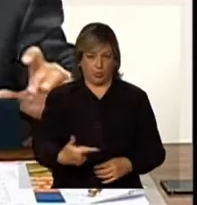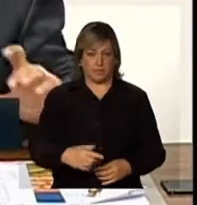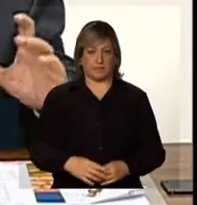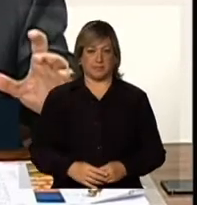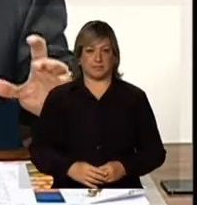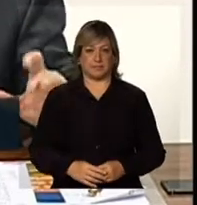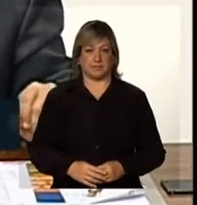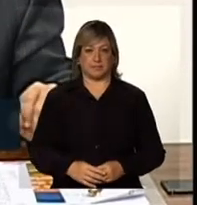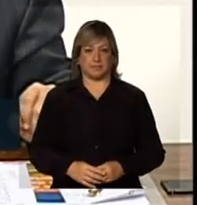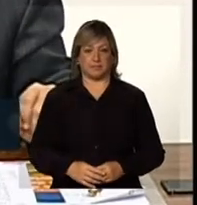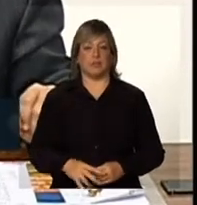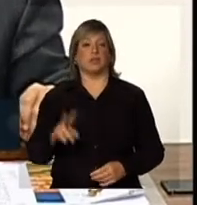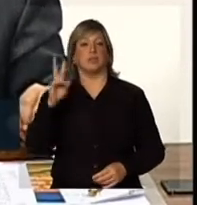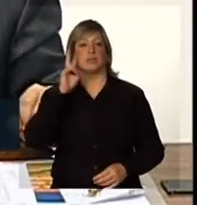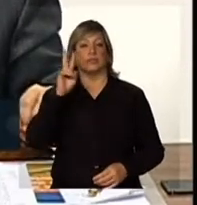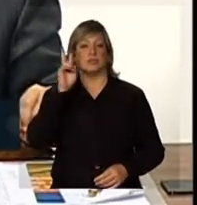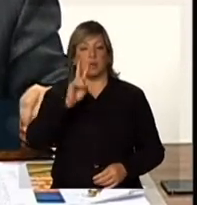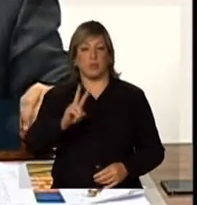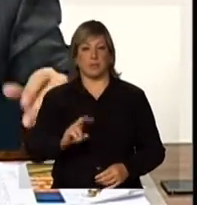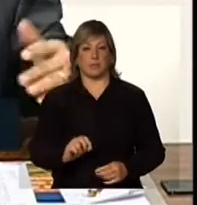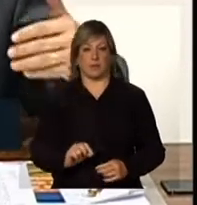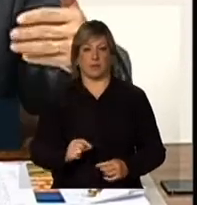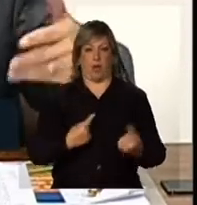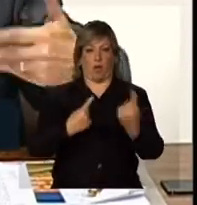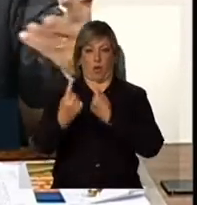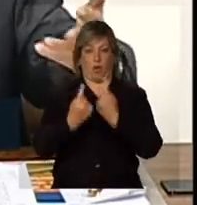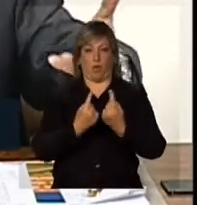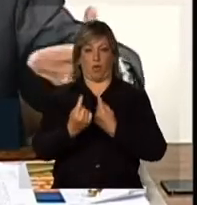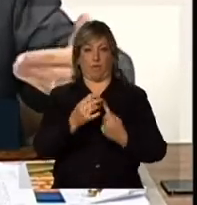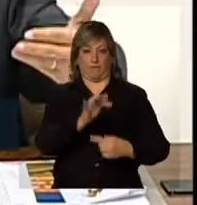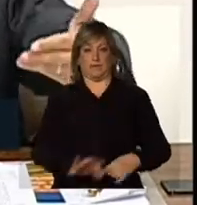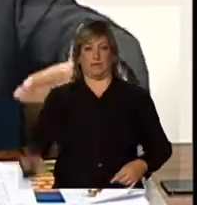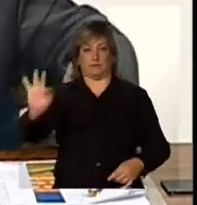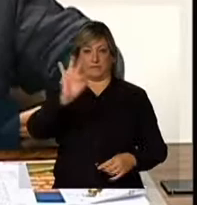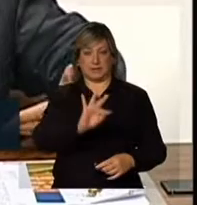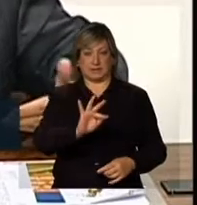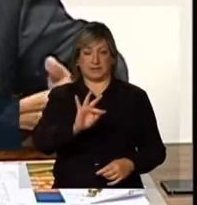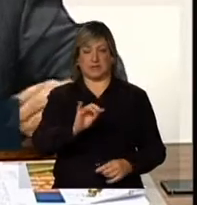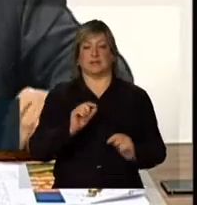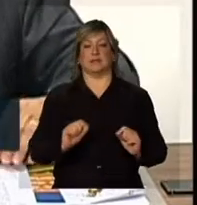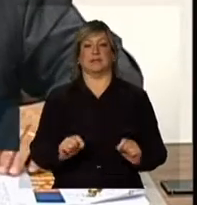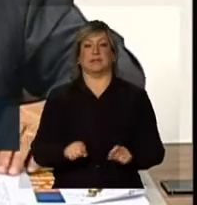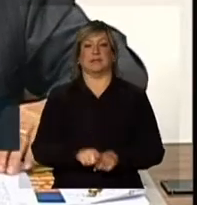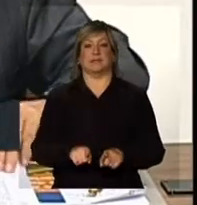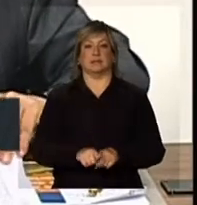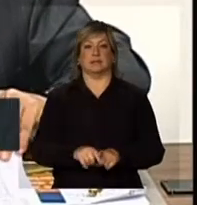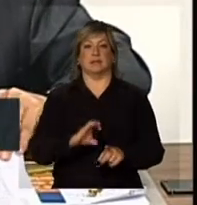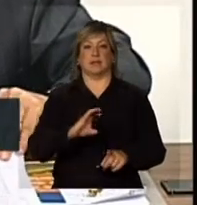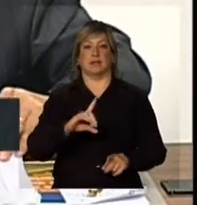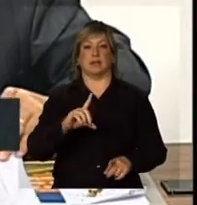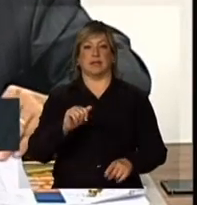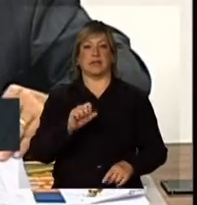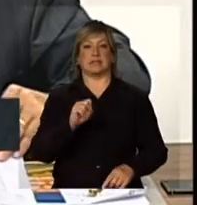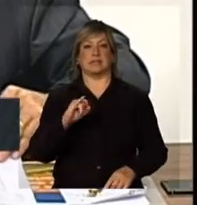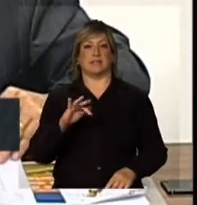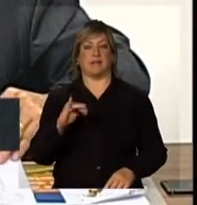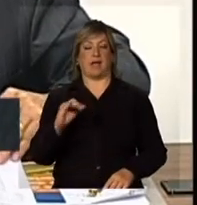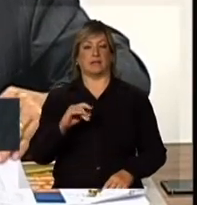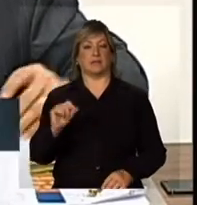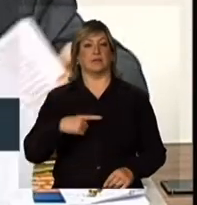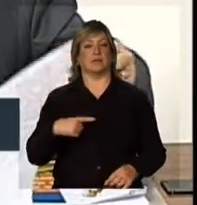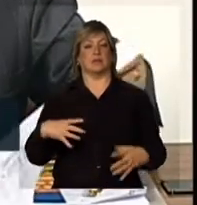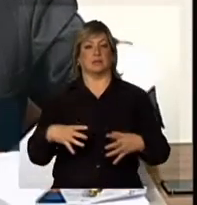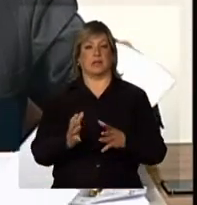No que diz respeito às rodovias federais, às rodovias, com a classificação dessas